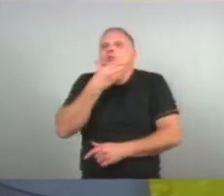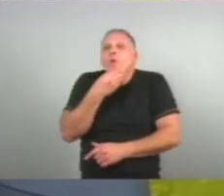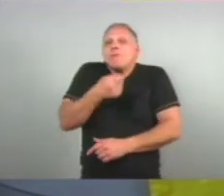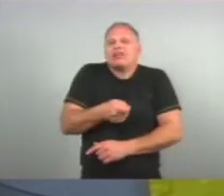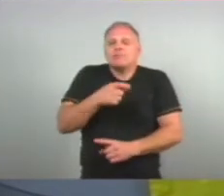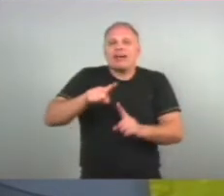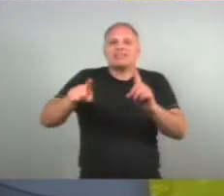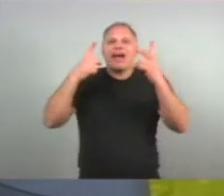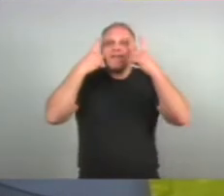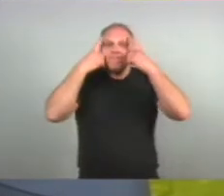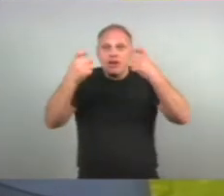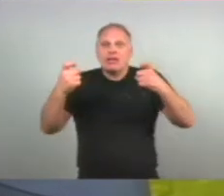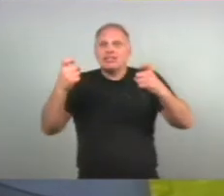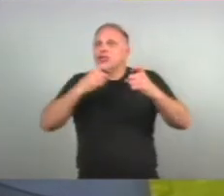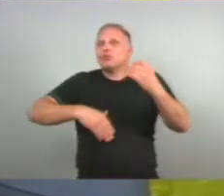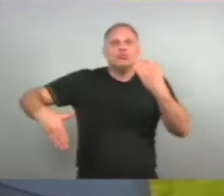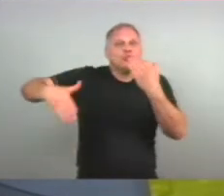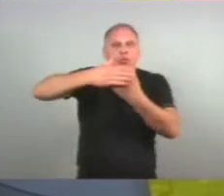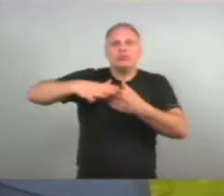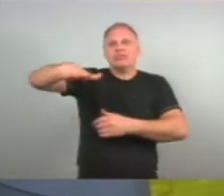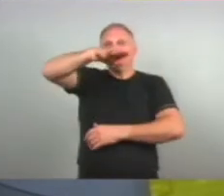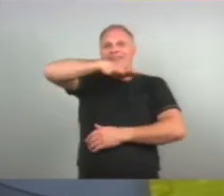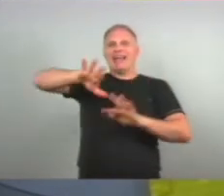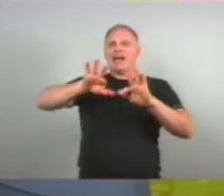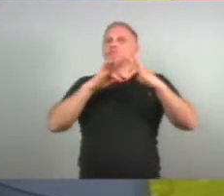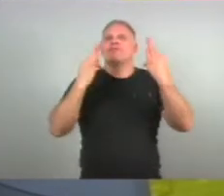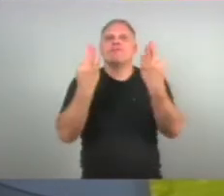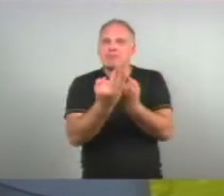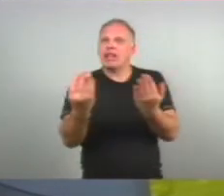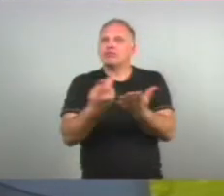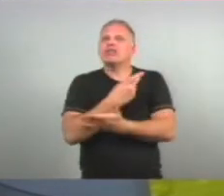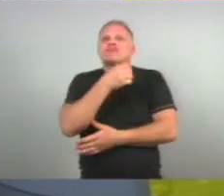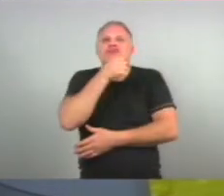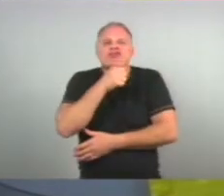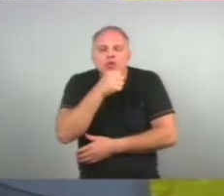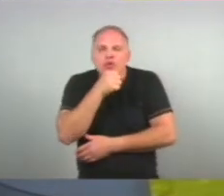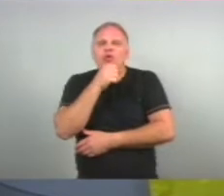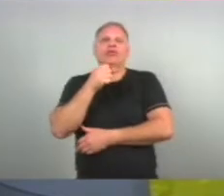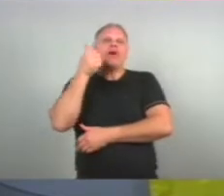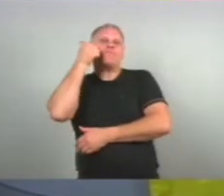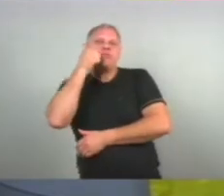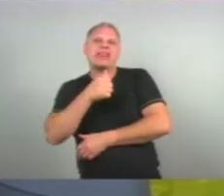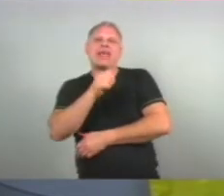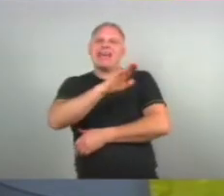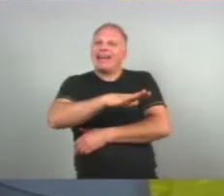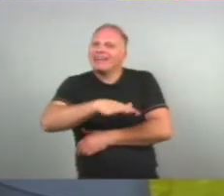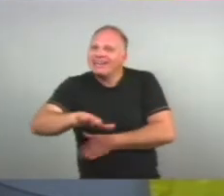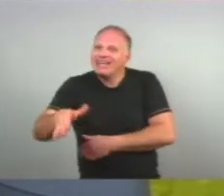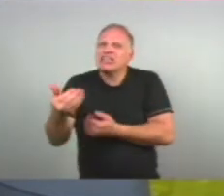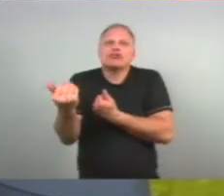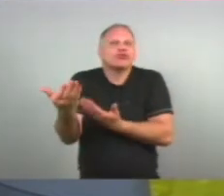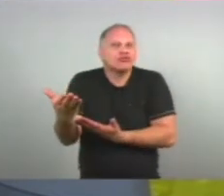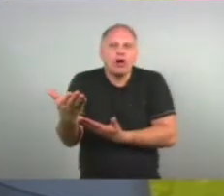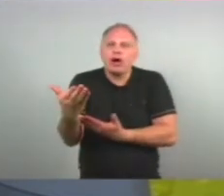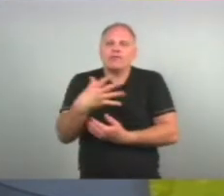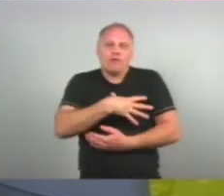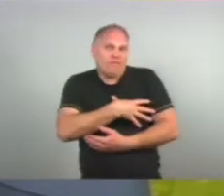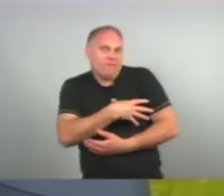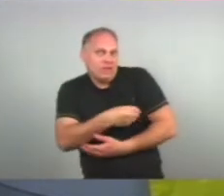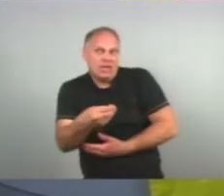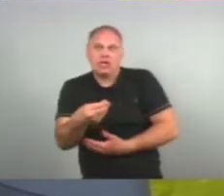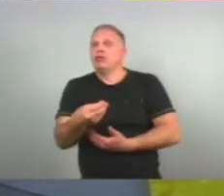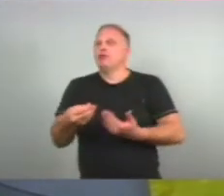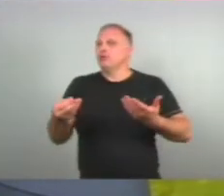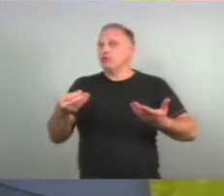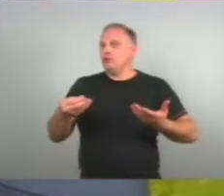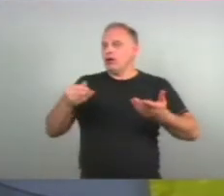psicológica Se ampliando Para todo um grupo familiar Envolvendo o idoso Que mora junto A criança Que mora junto O filho Que mora